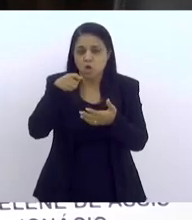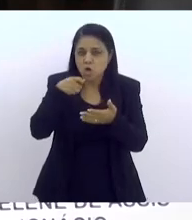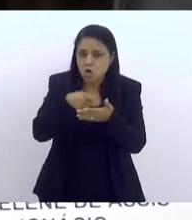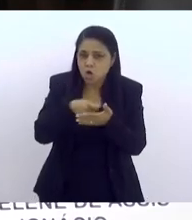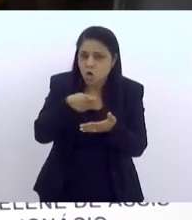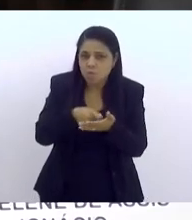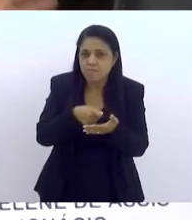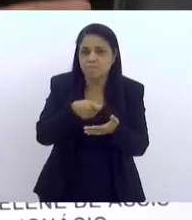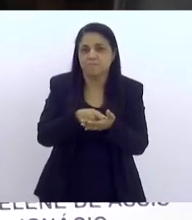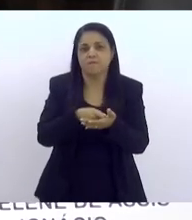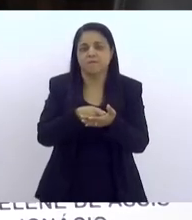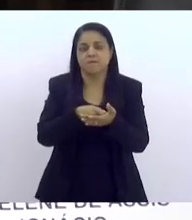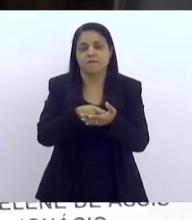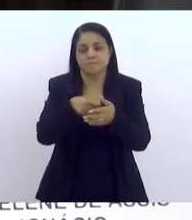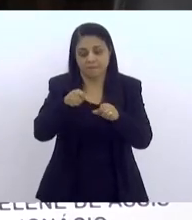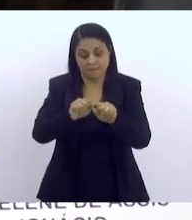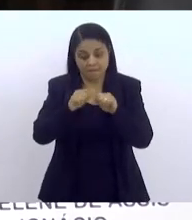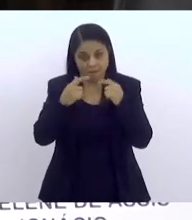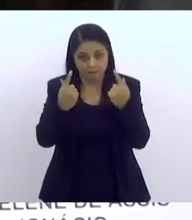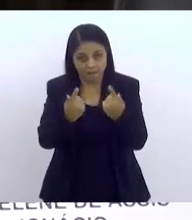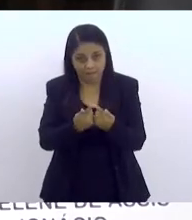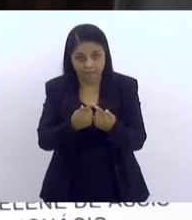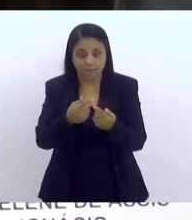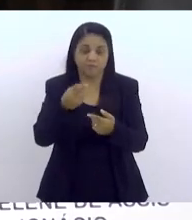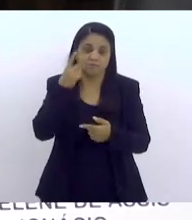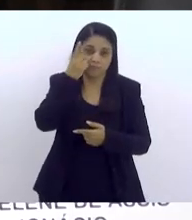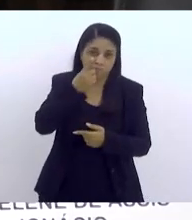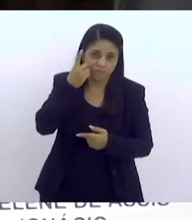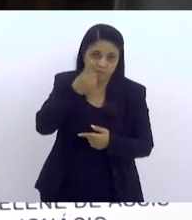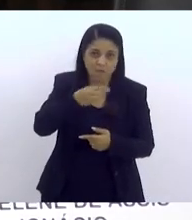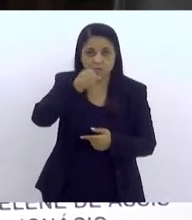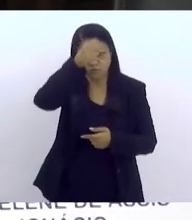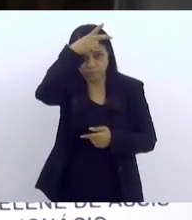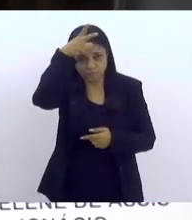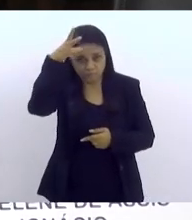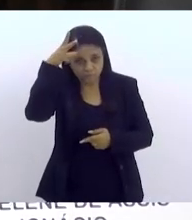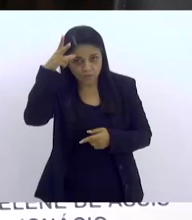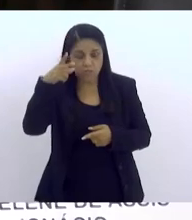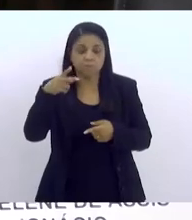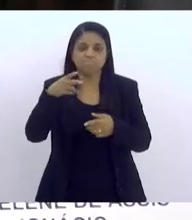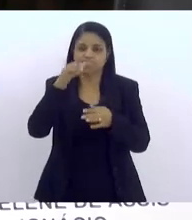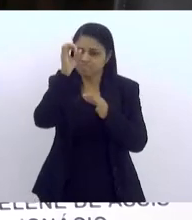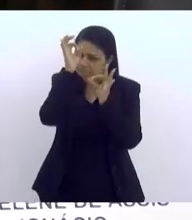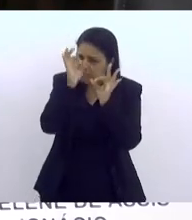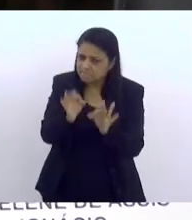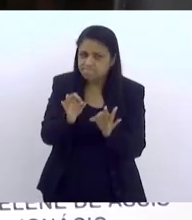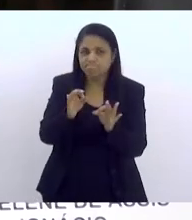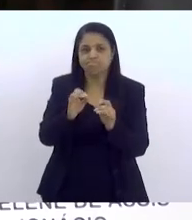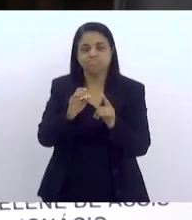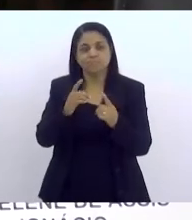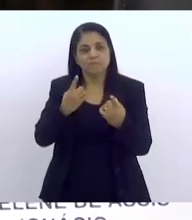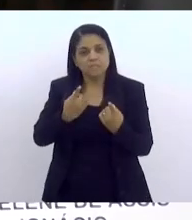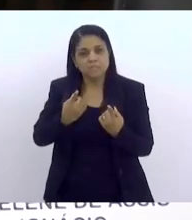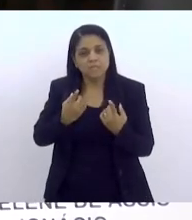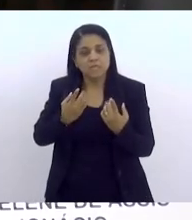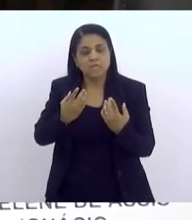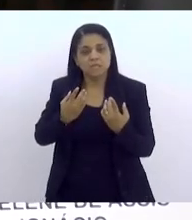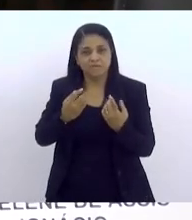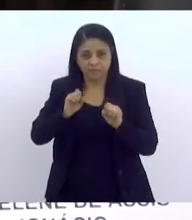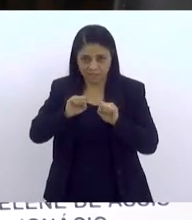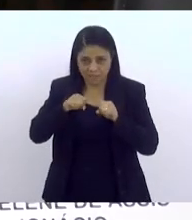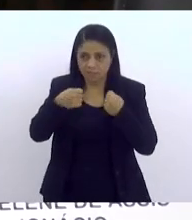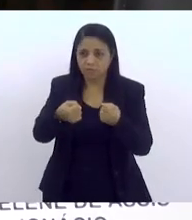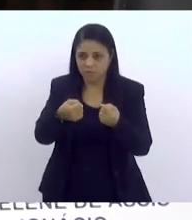nossas autoridades, cobre dessa casa, posicionamento sério frente à violência. Falando desse lugar,